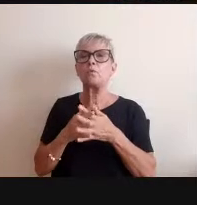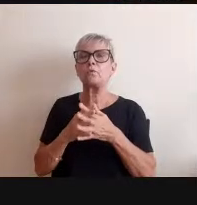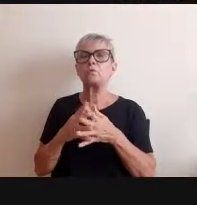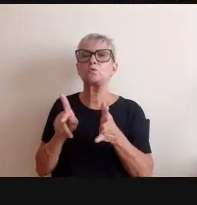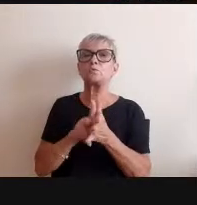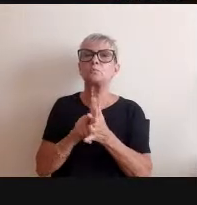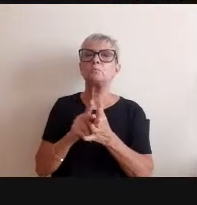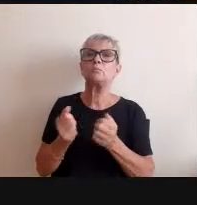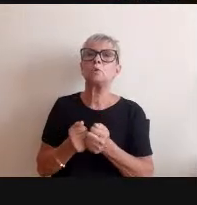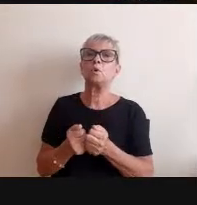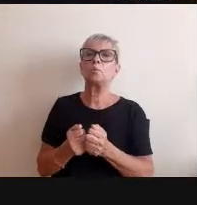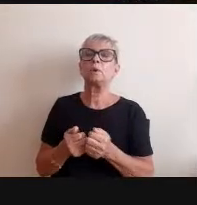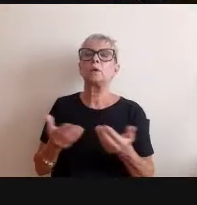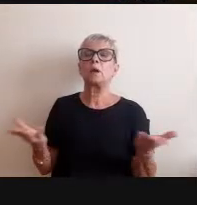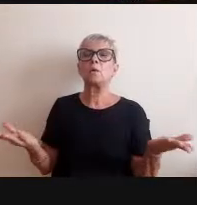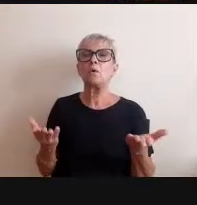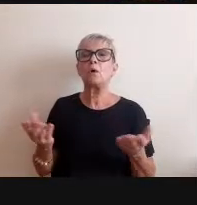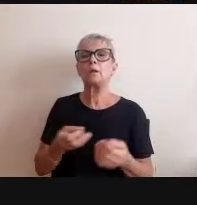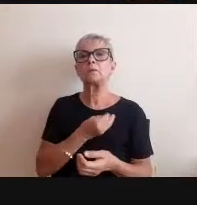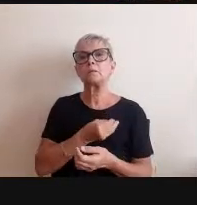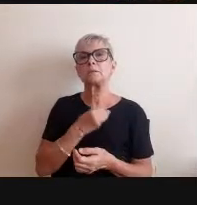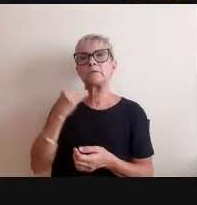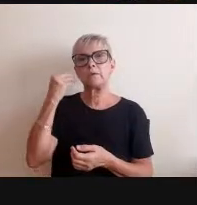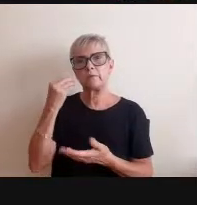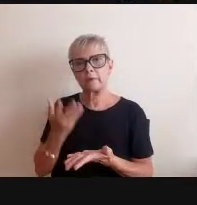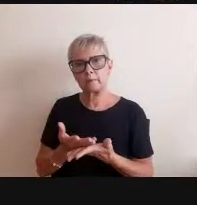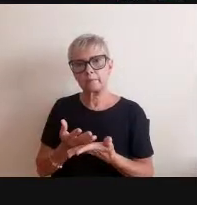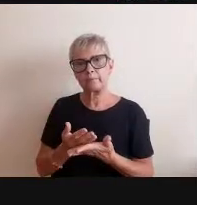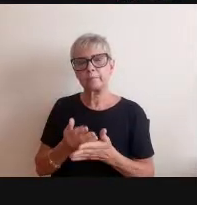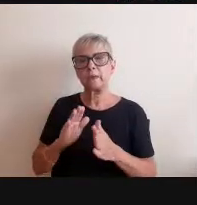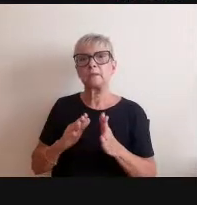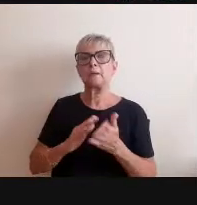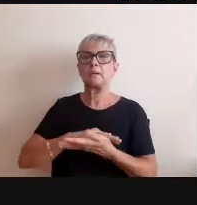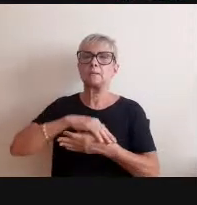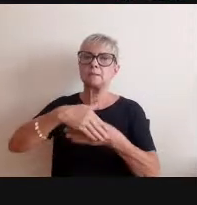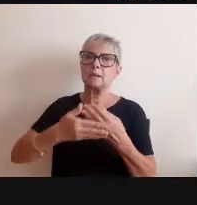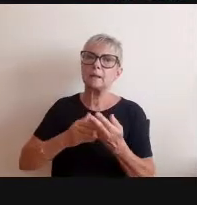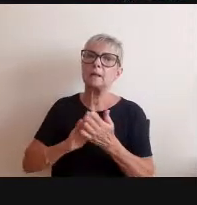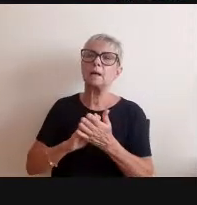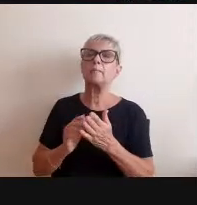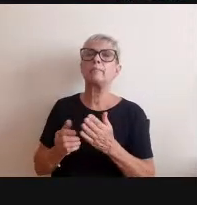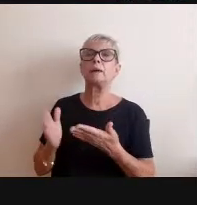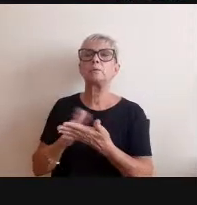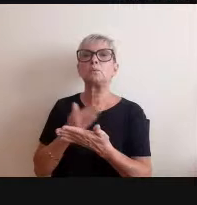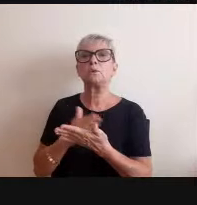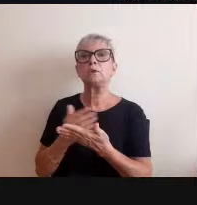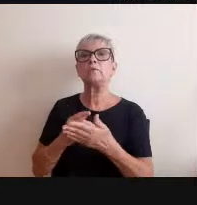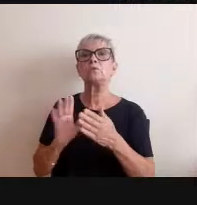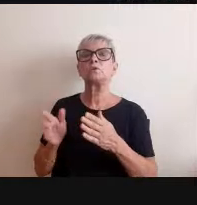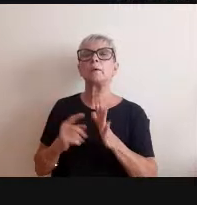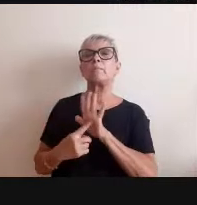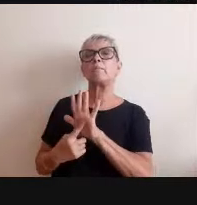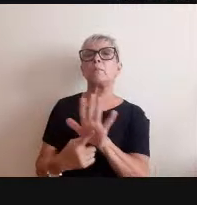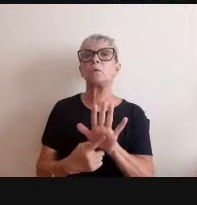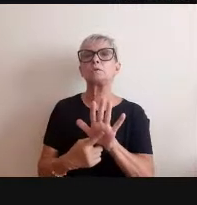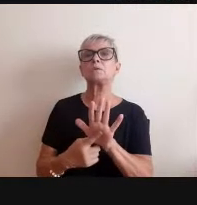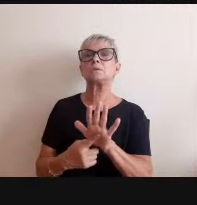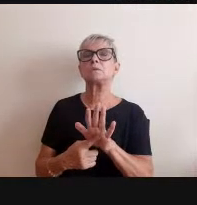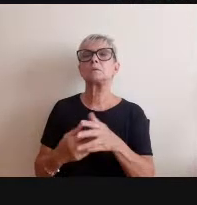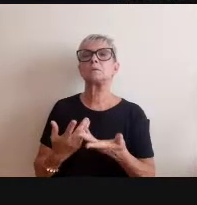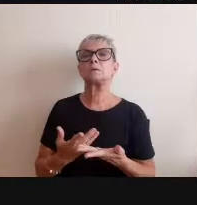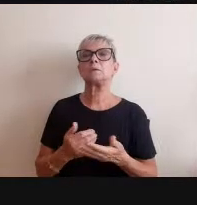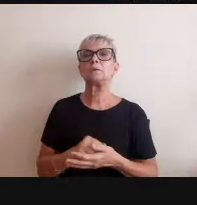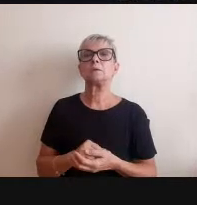catastrófico que nós estamos vivendo então essa essa capa já dá um uma pista para isso e